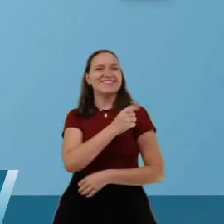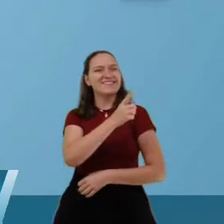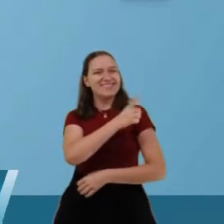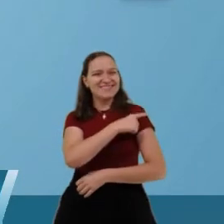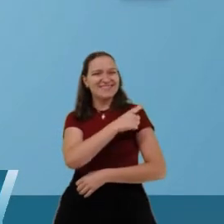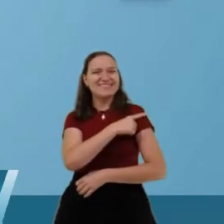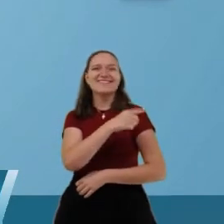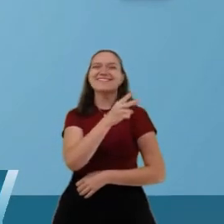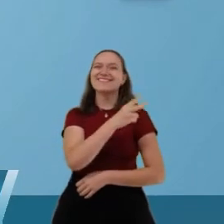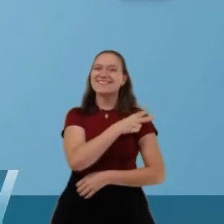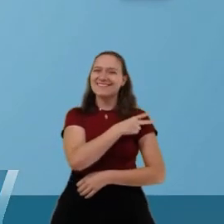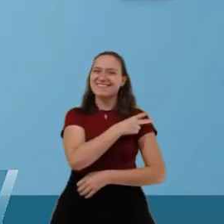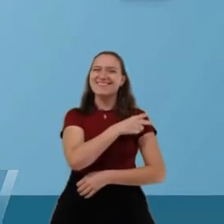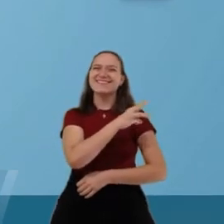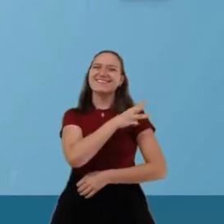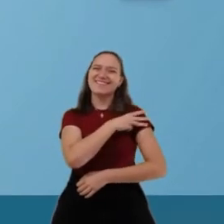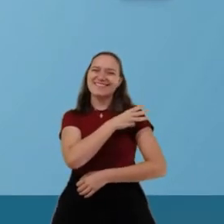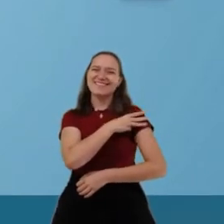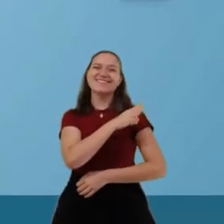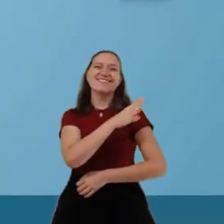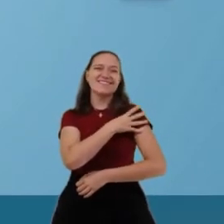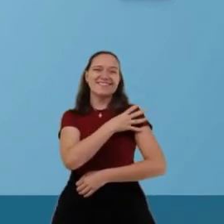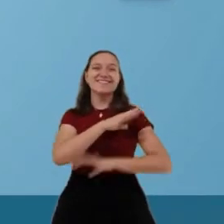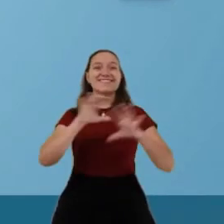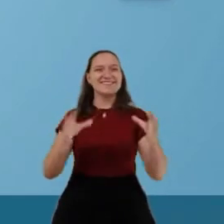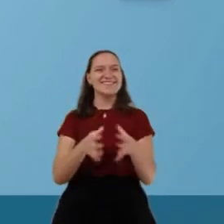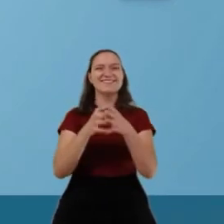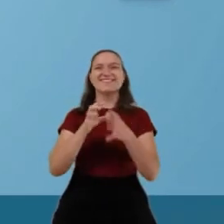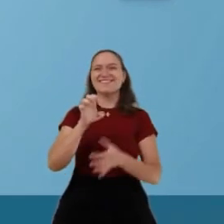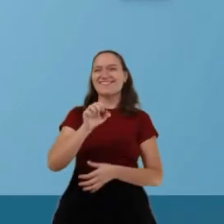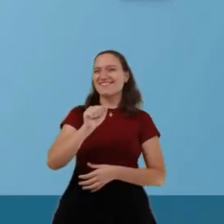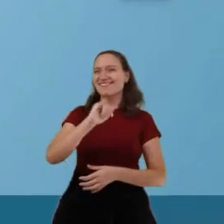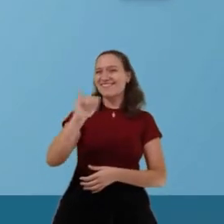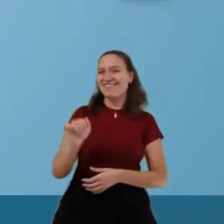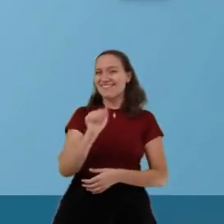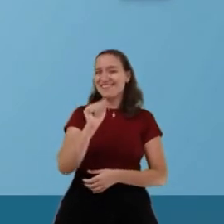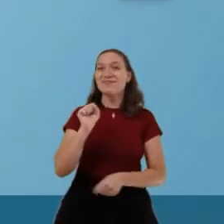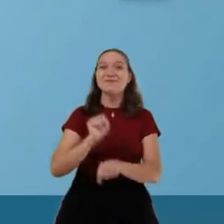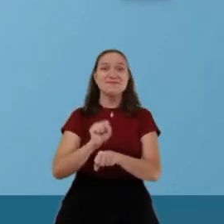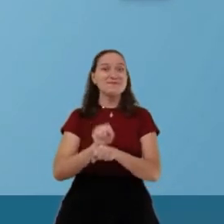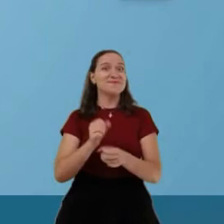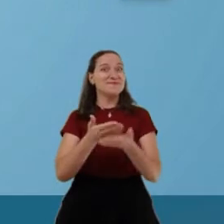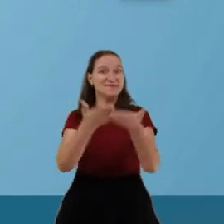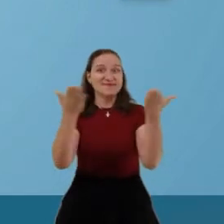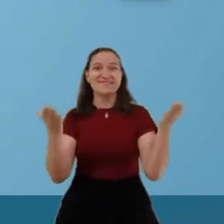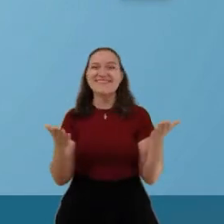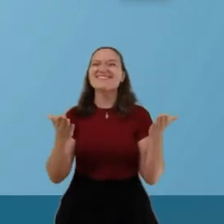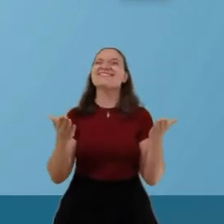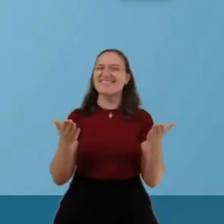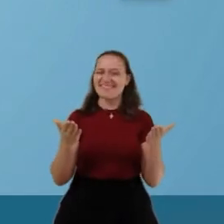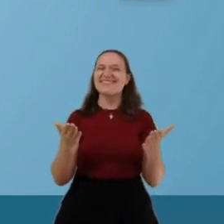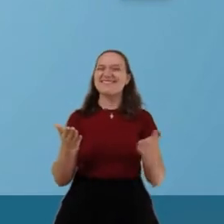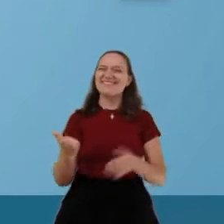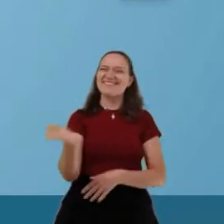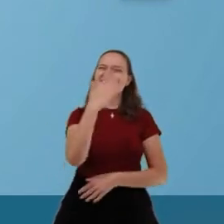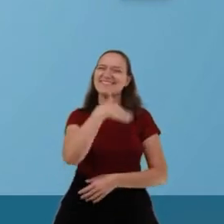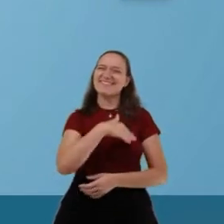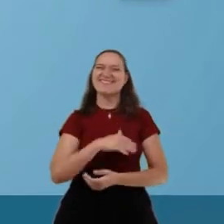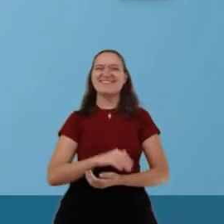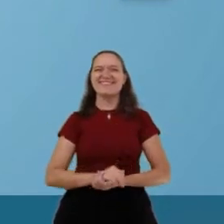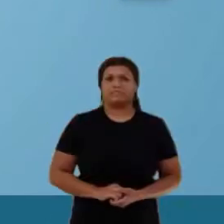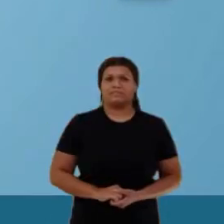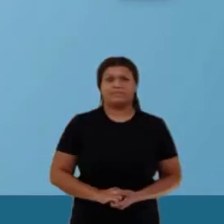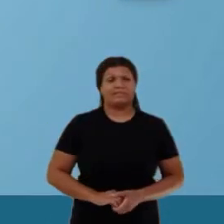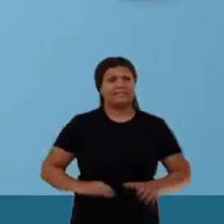primeira, segunda, terceira e quarta série da IAJA. E eu conto com a presença de vocês, hein? Vem comigo!